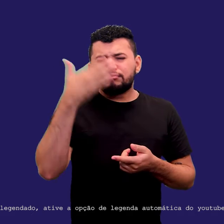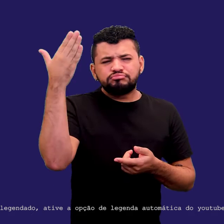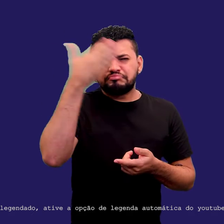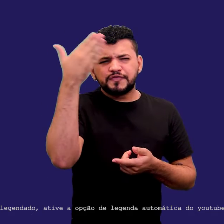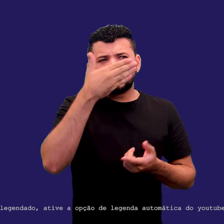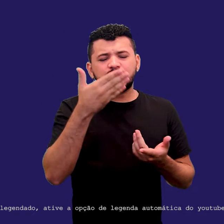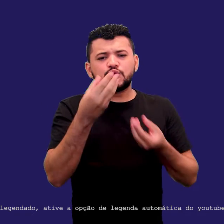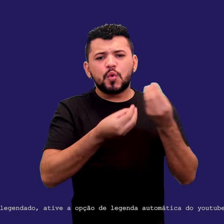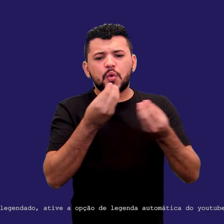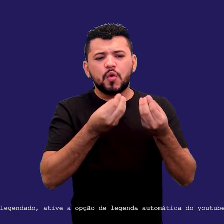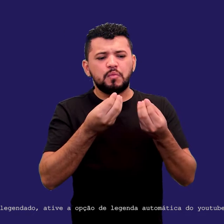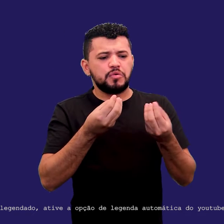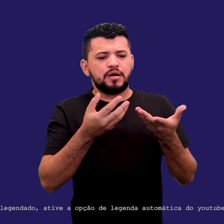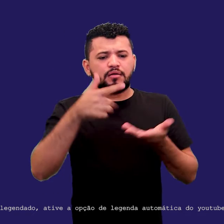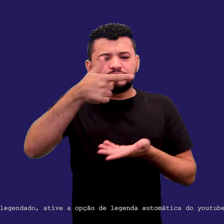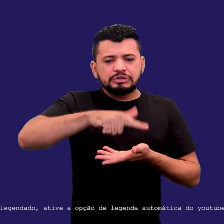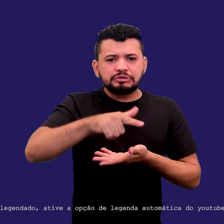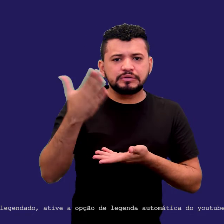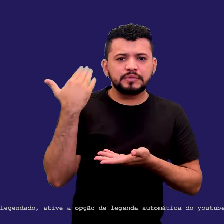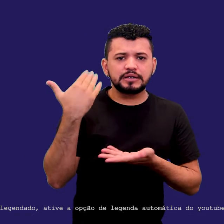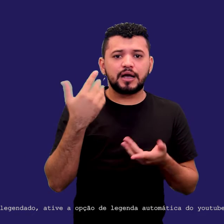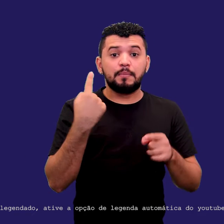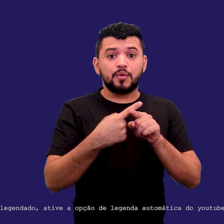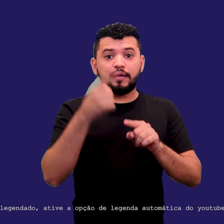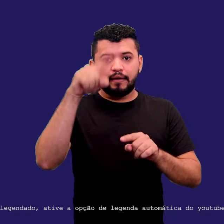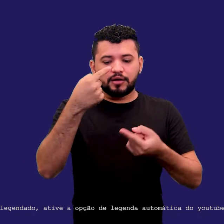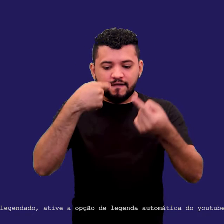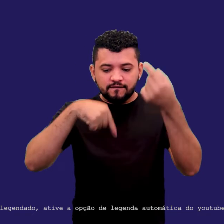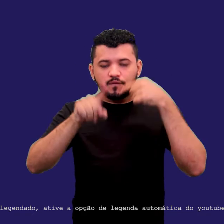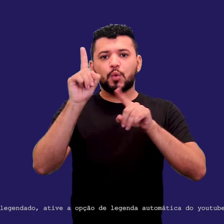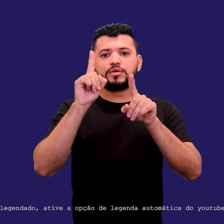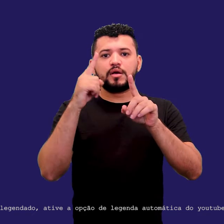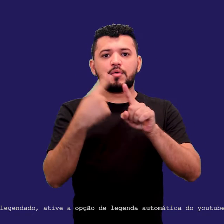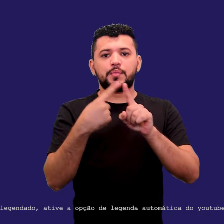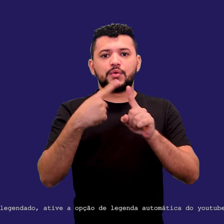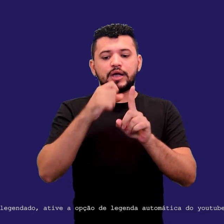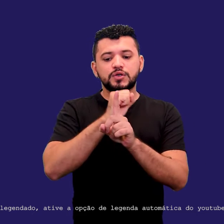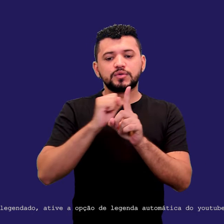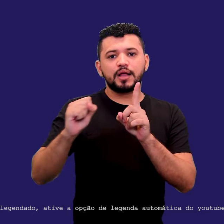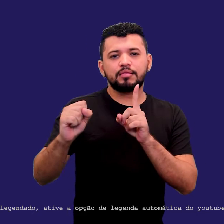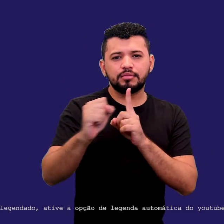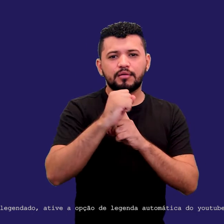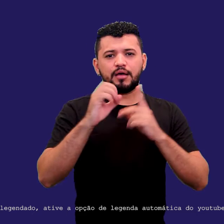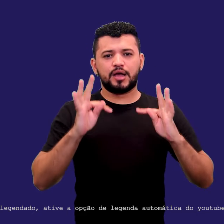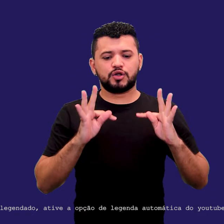atrás, né? Isso é um processo evolutivo, né? A nossa sociedade, as pessoas como um todo, né?